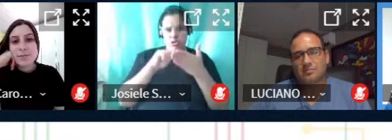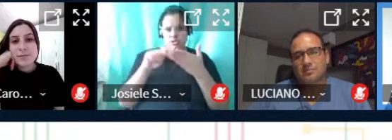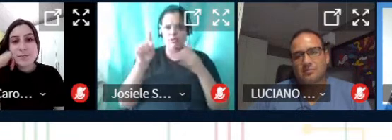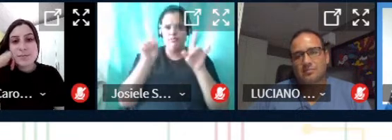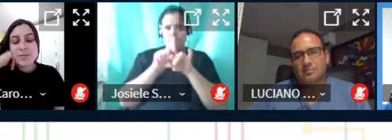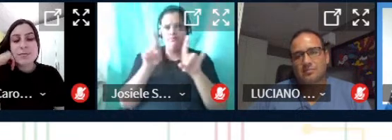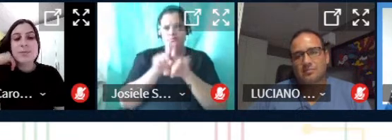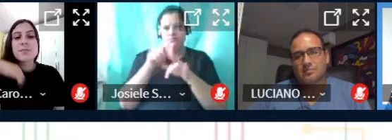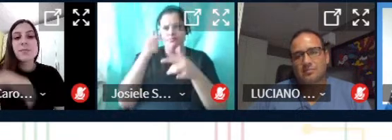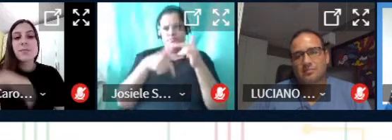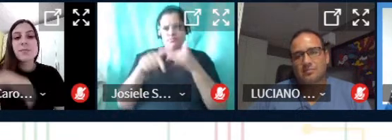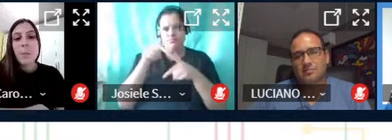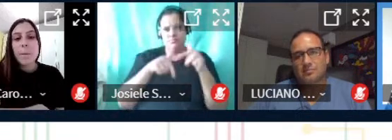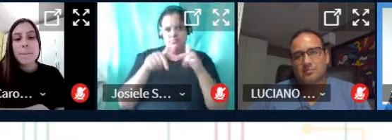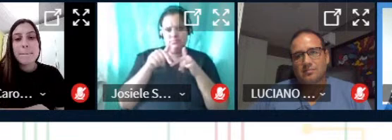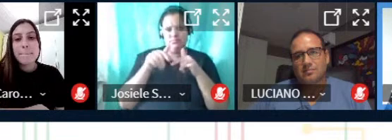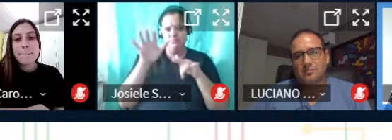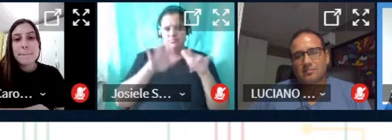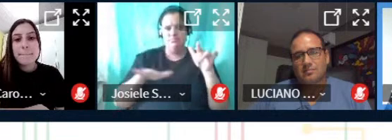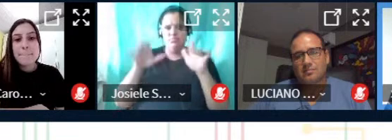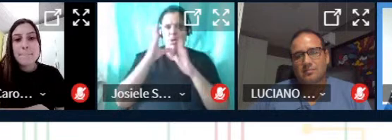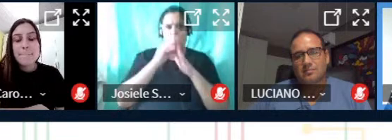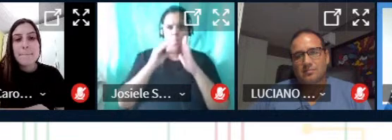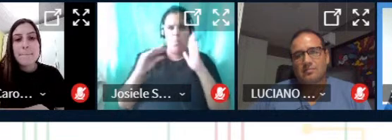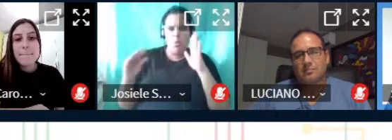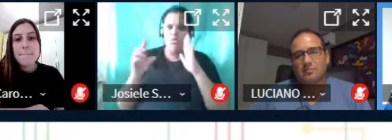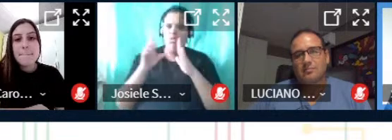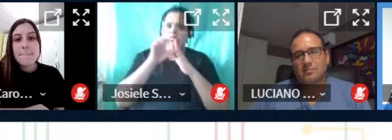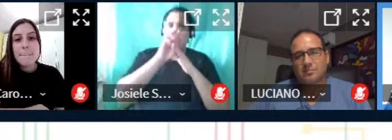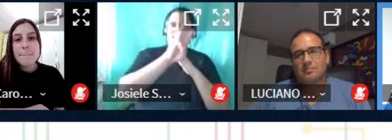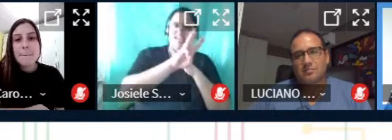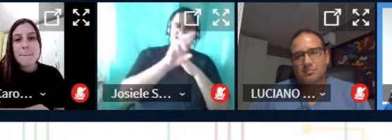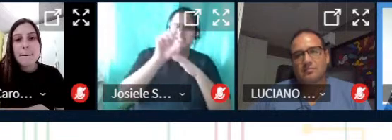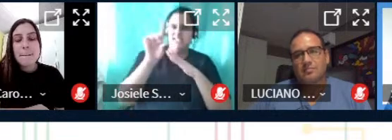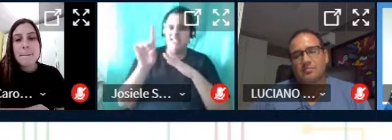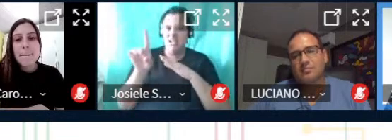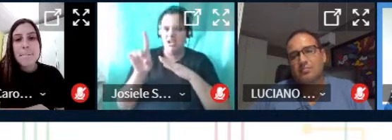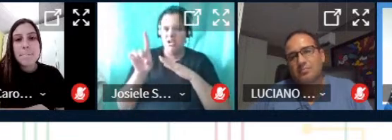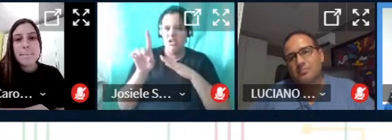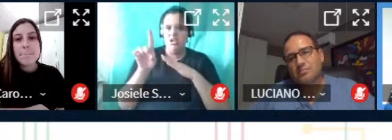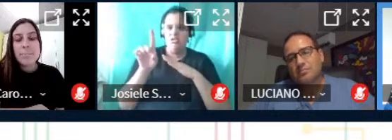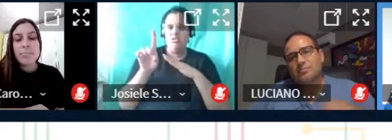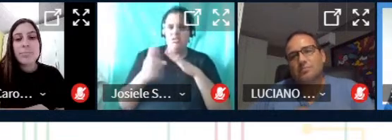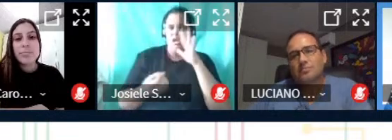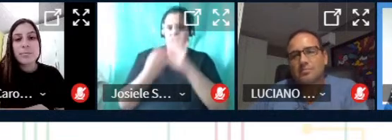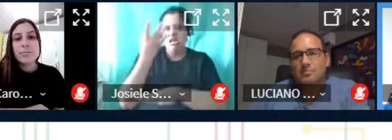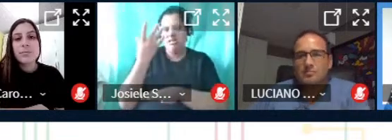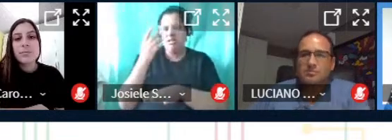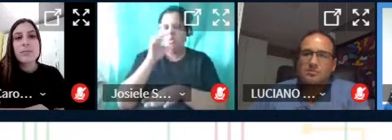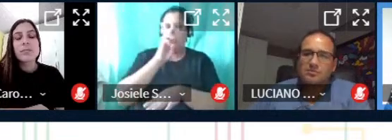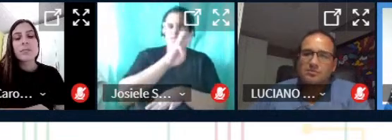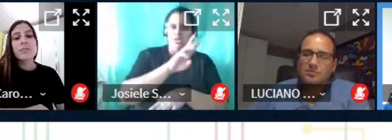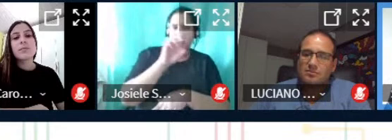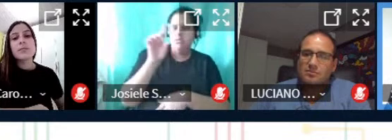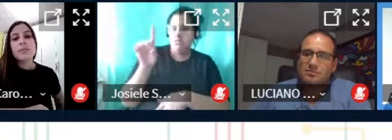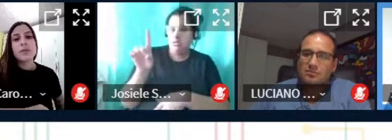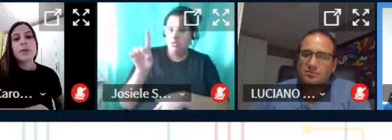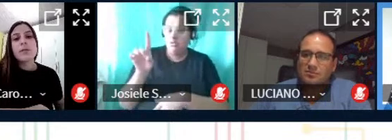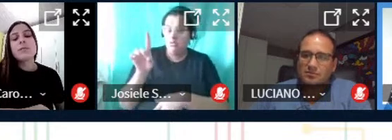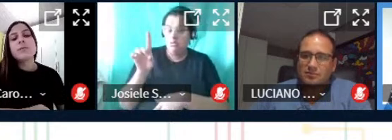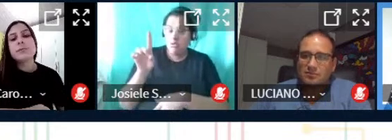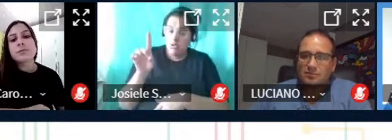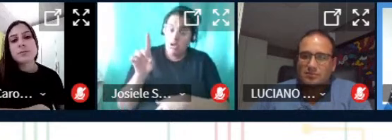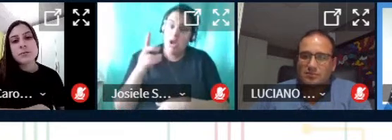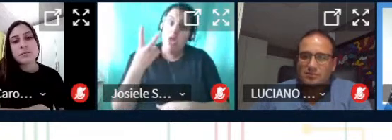de mais modelagem em 3D especificamente e fabricação em 3D e de repente os dois